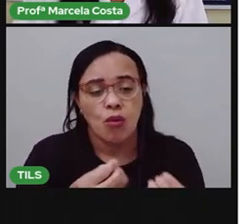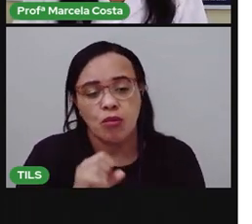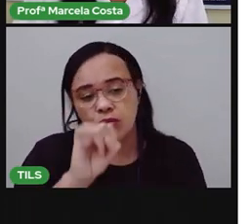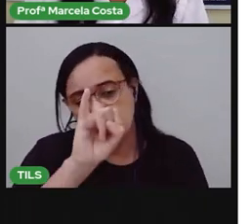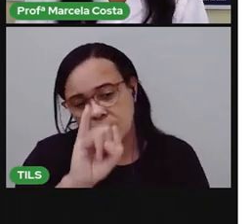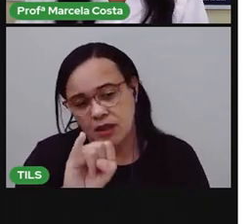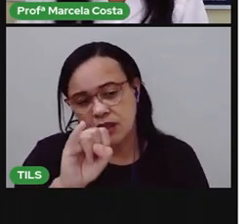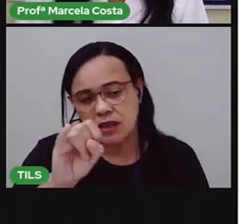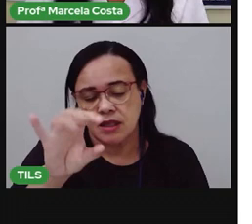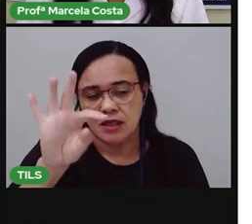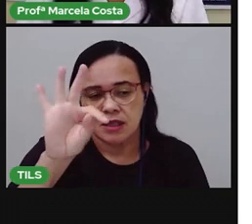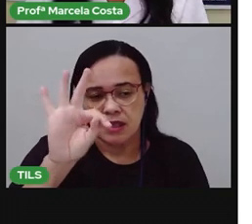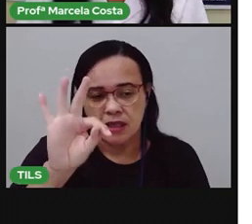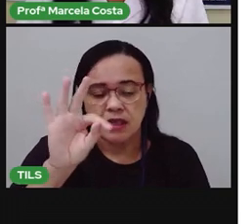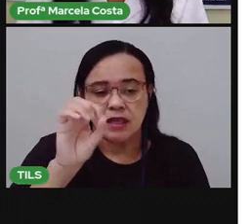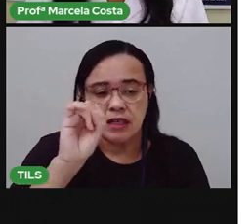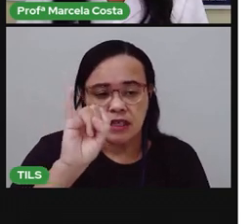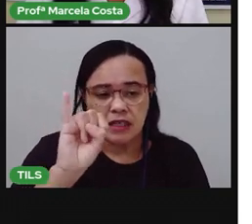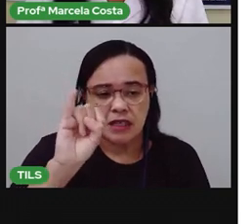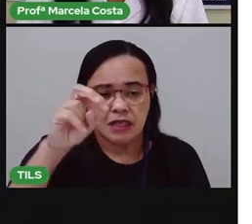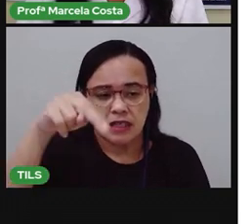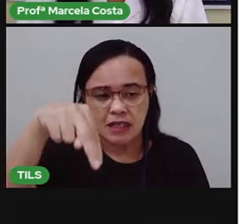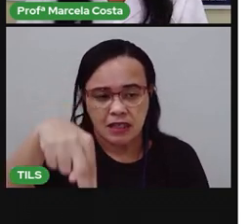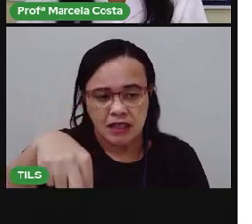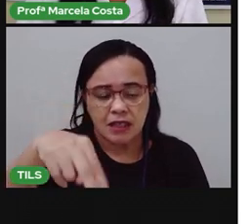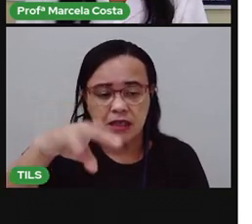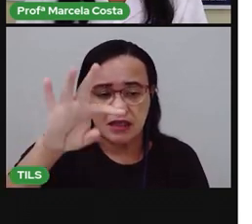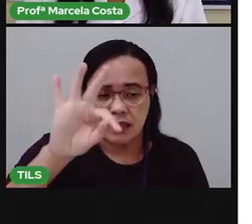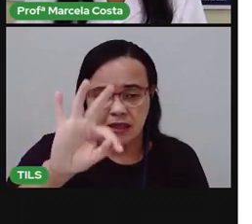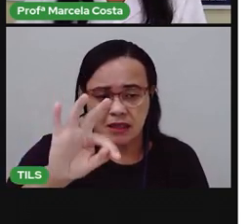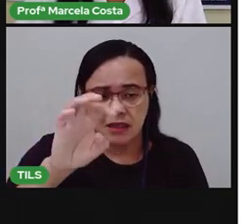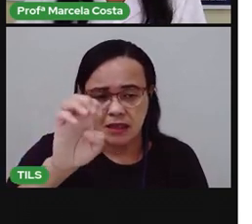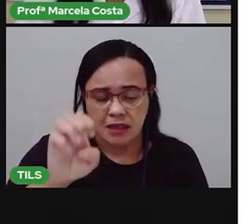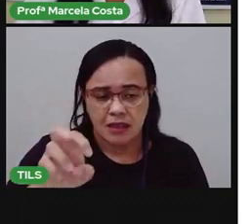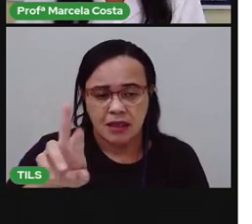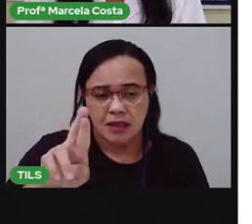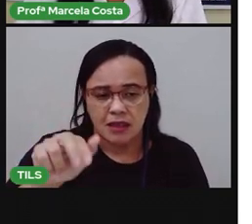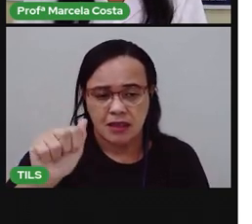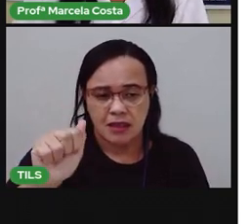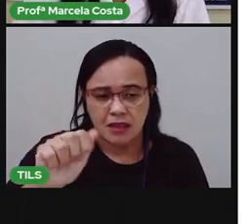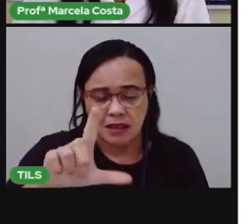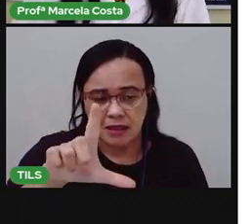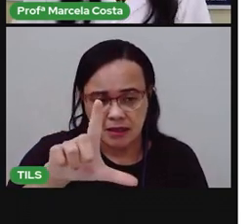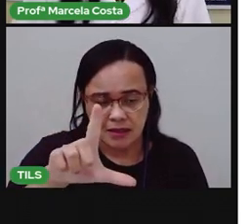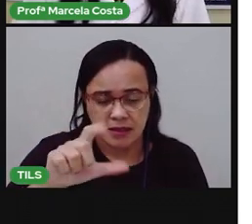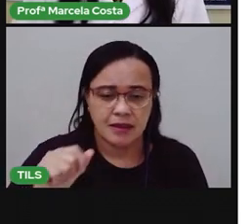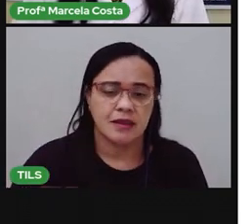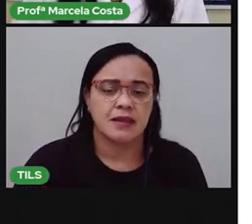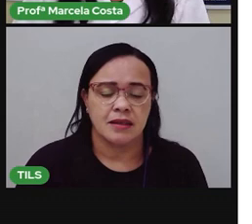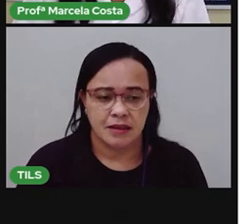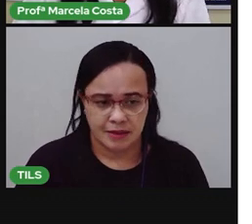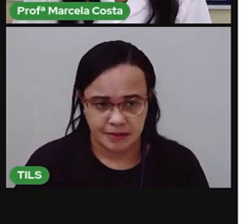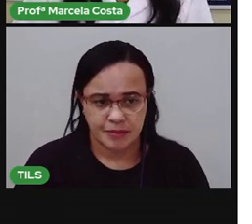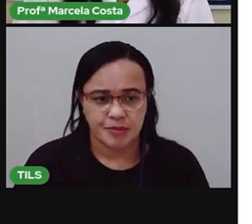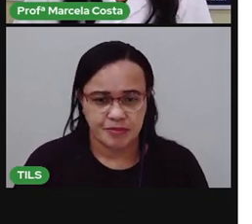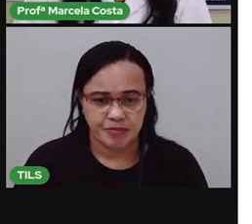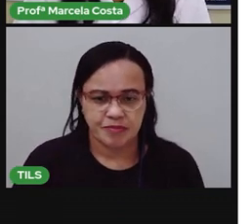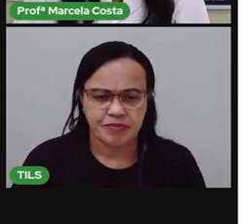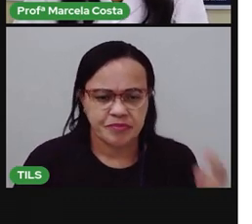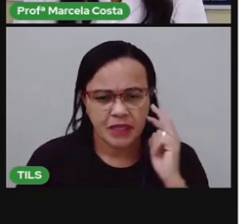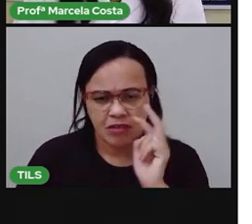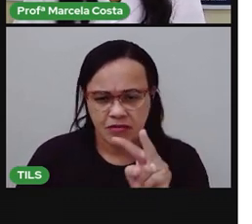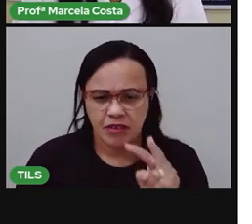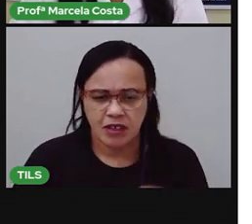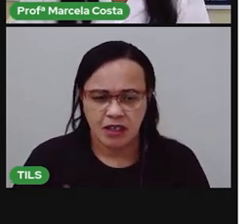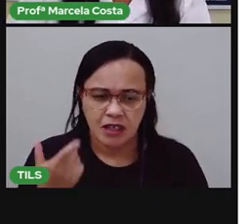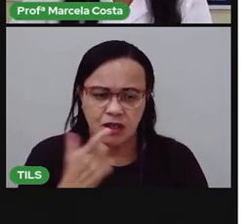ó... Que tipo de biscoito é esse? É um biscoito integral. Você consegue ver